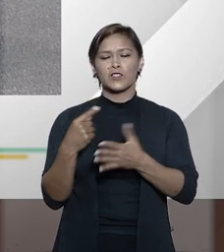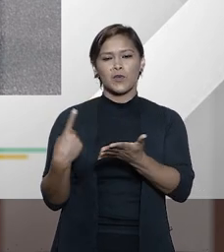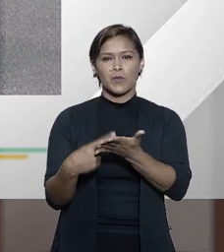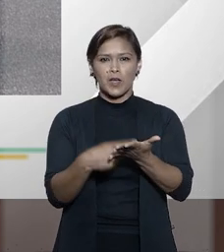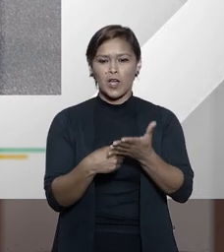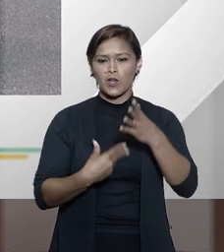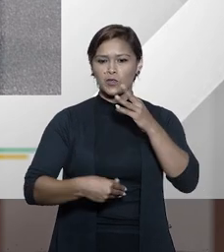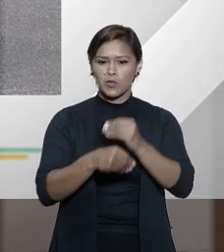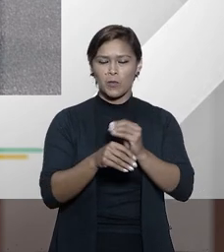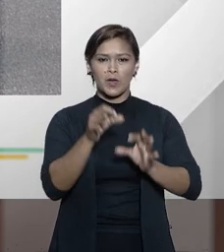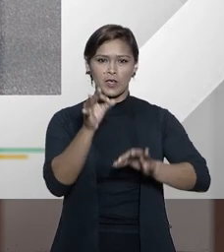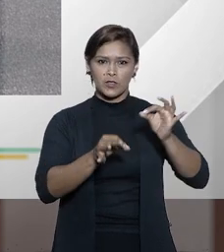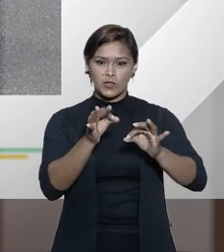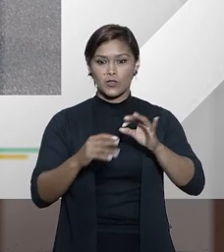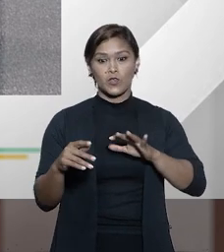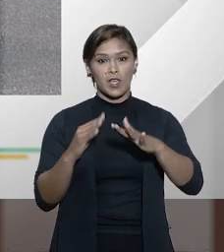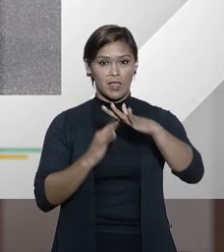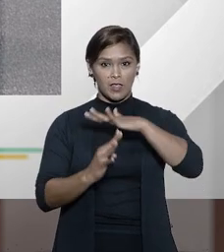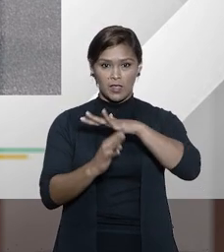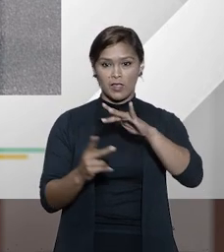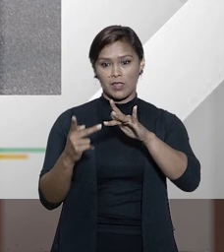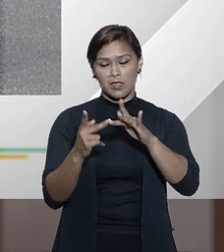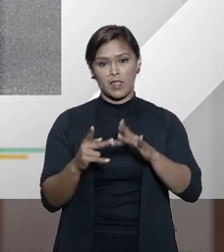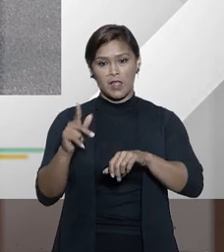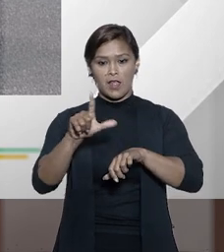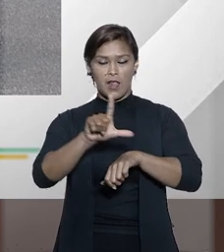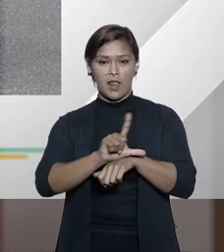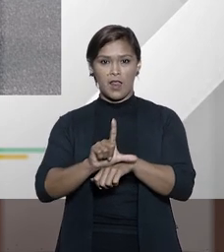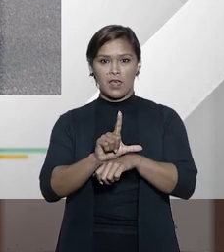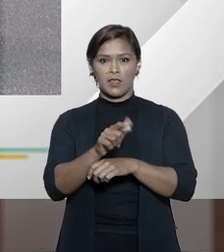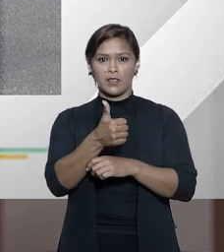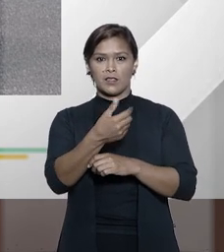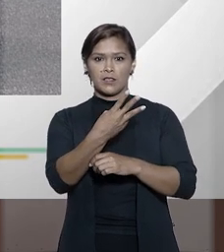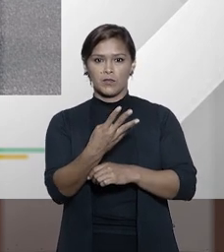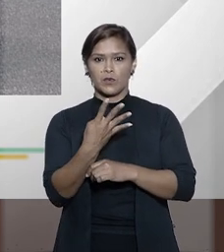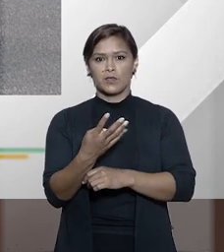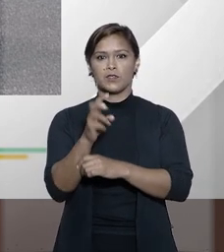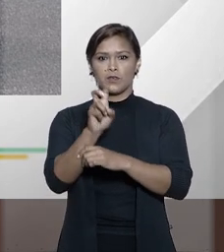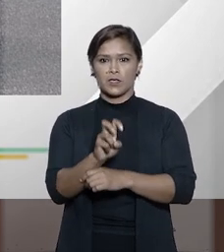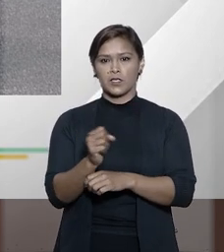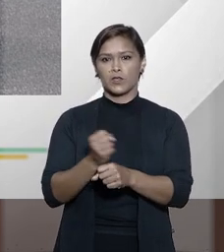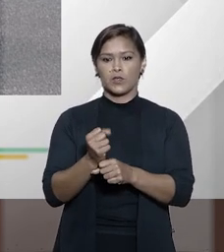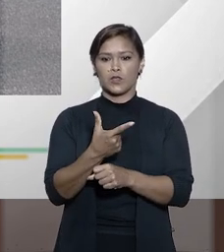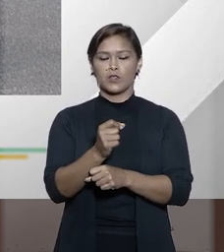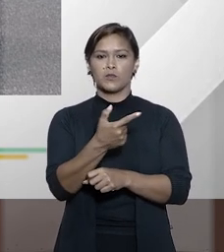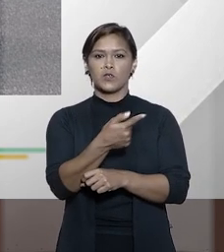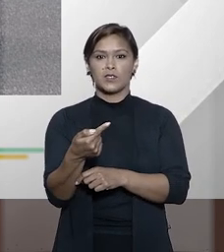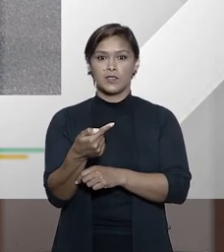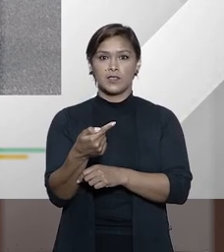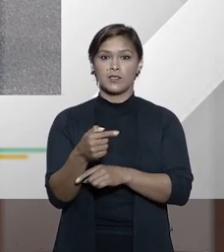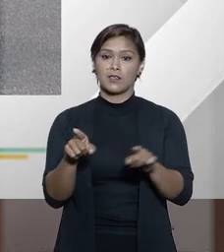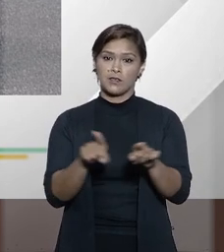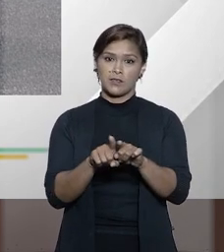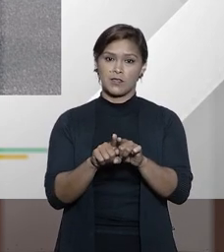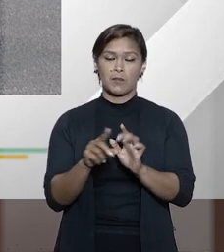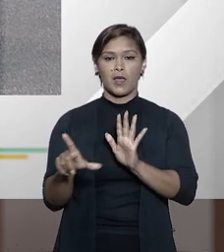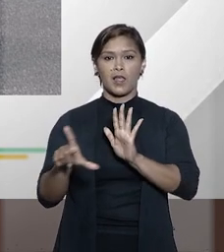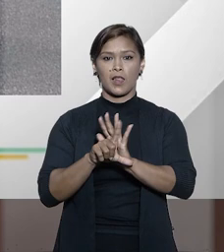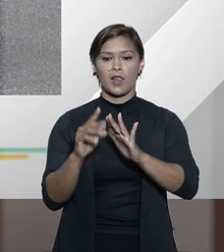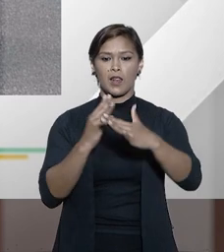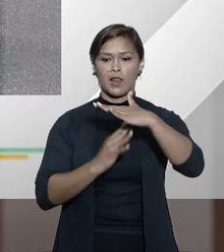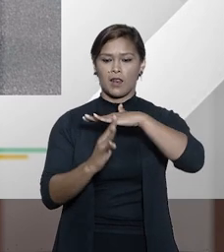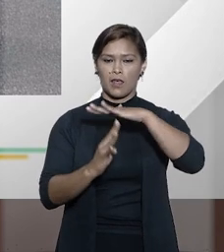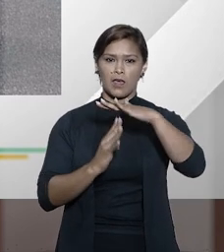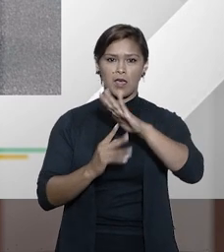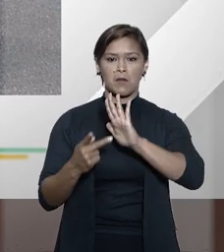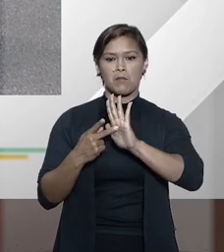acordos de cooperação jurídica internacional, sobre a lei 13.445 de 2017, também chamada de